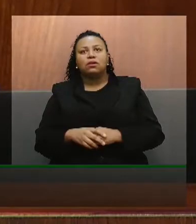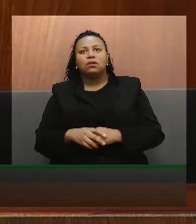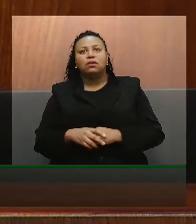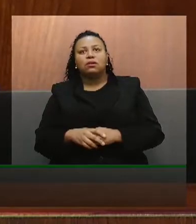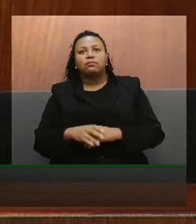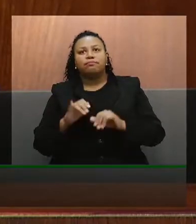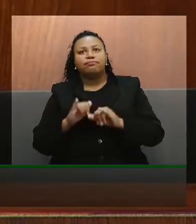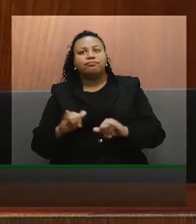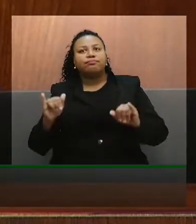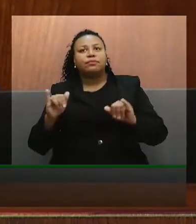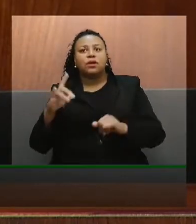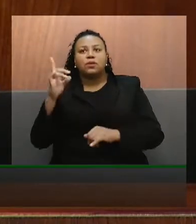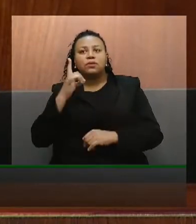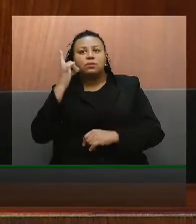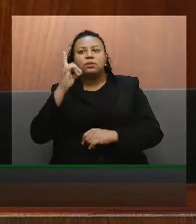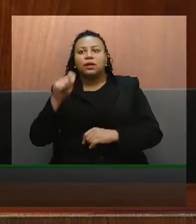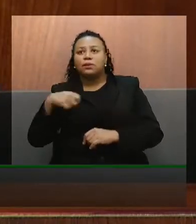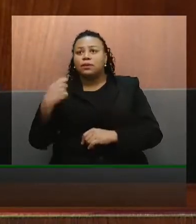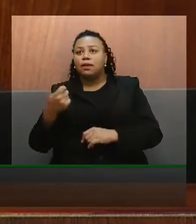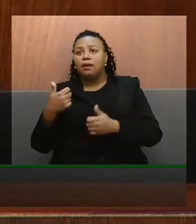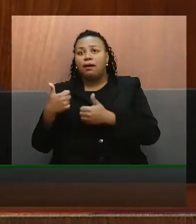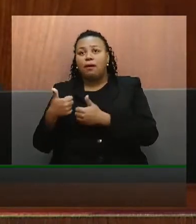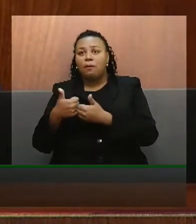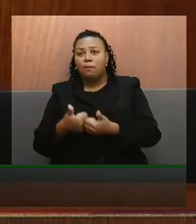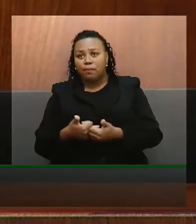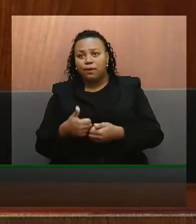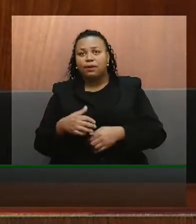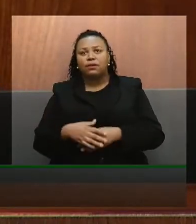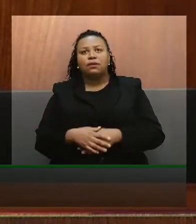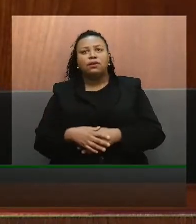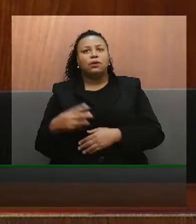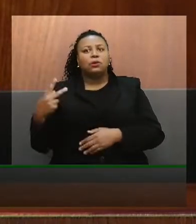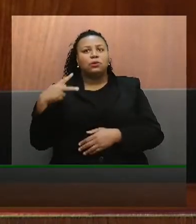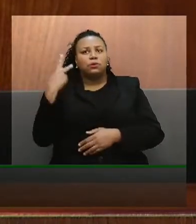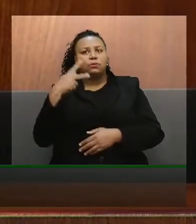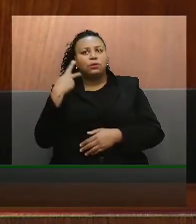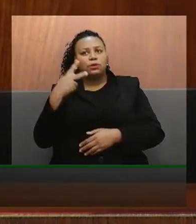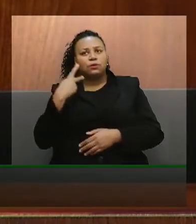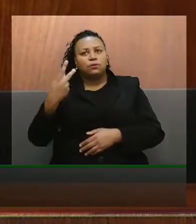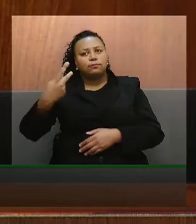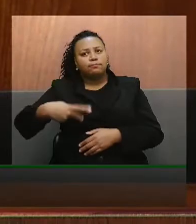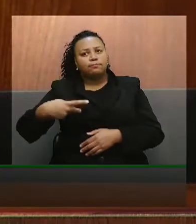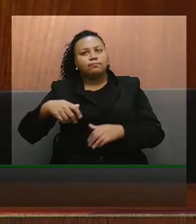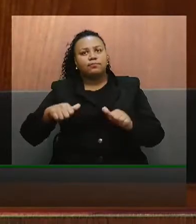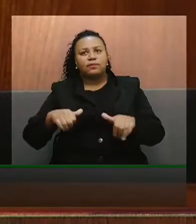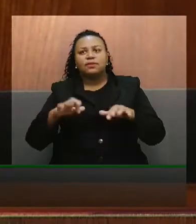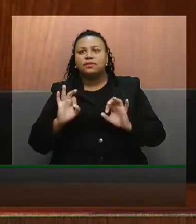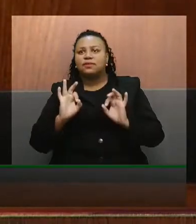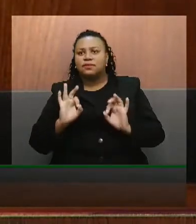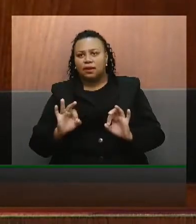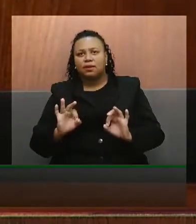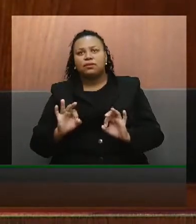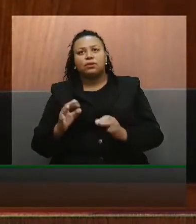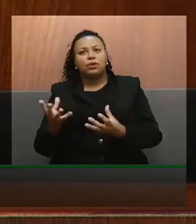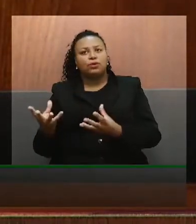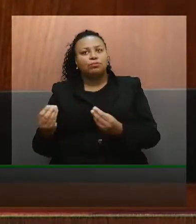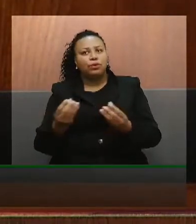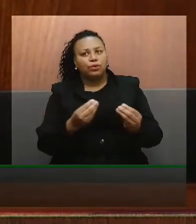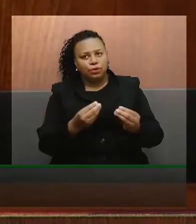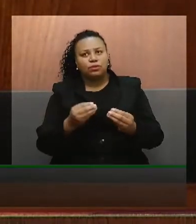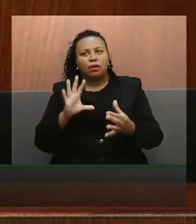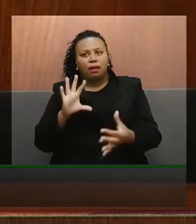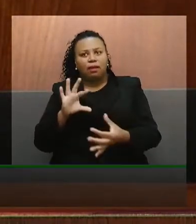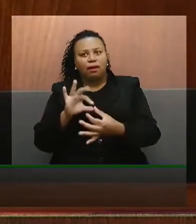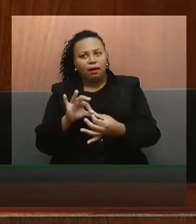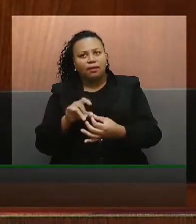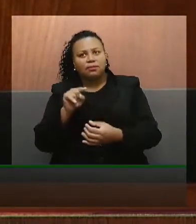deputados, a todos que acompanham, e os parlamentares desta Casa, certamente, muitos ligados,